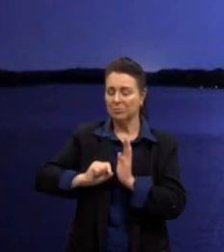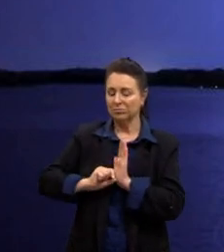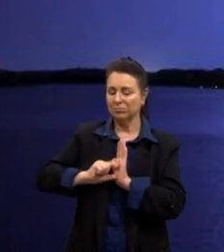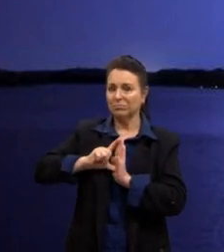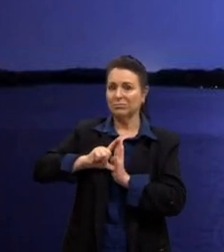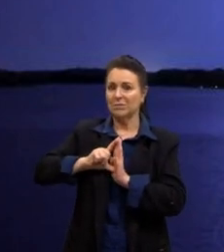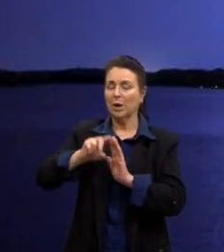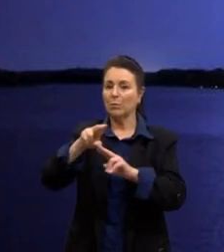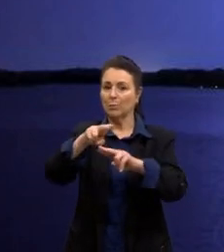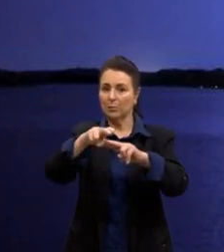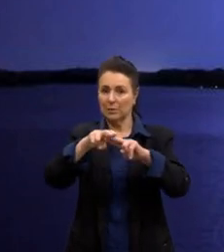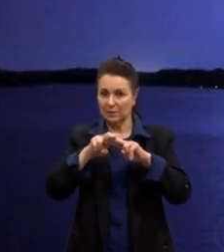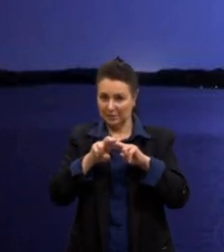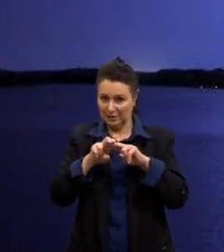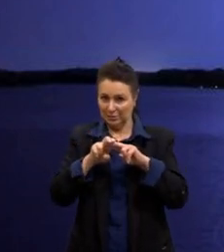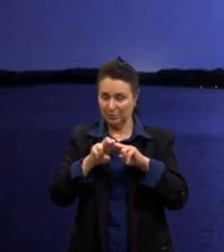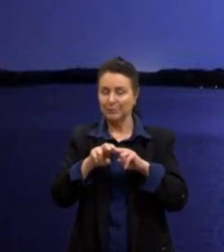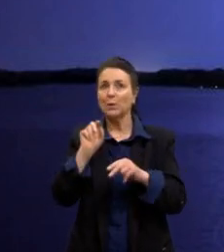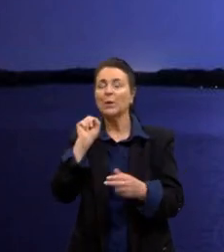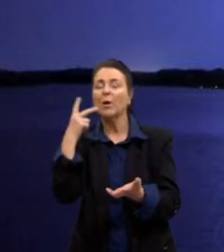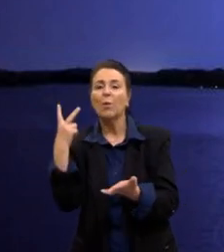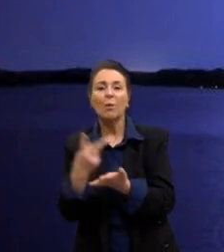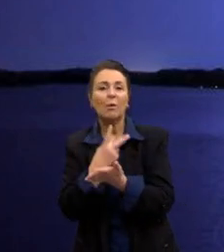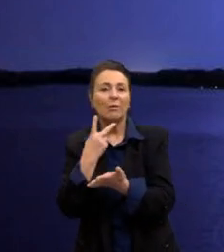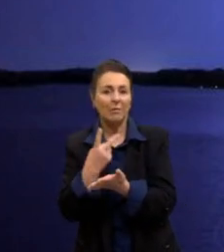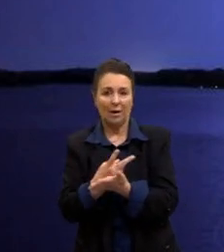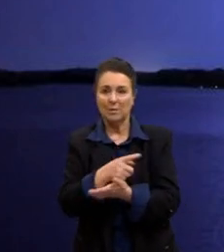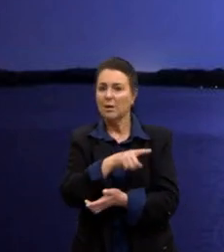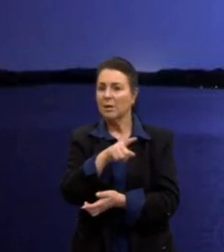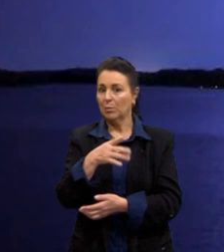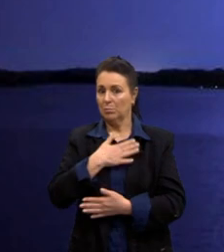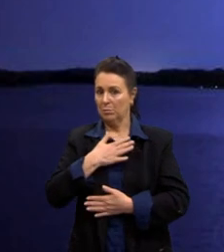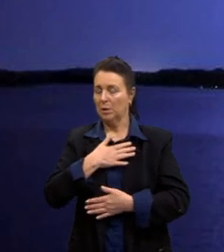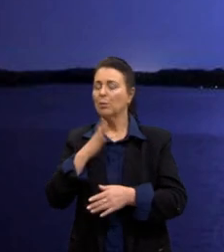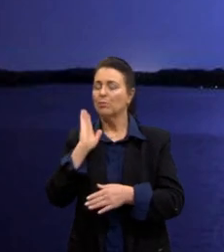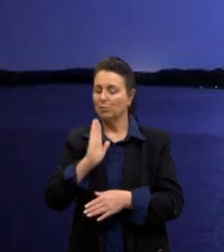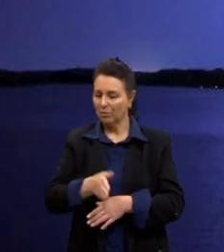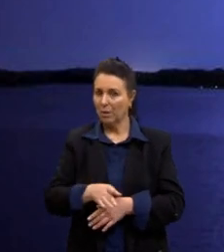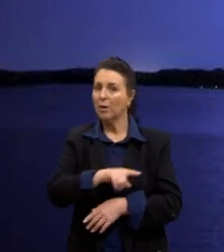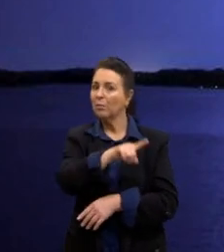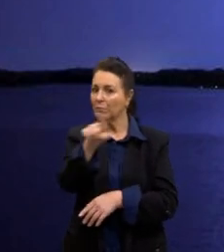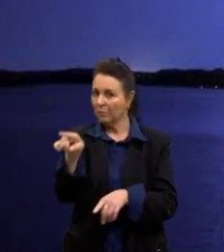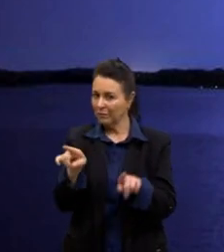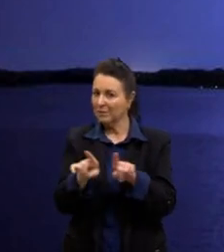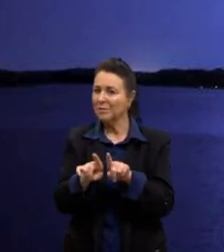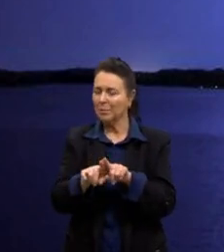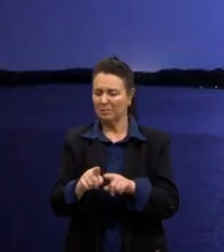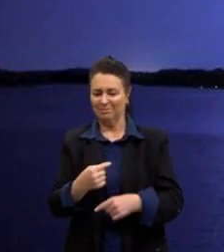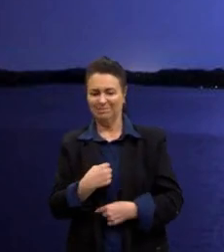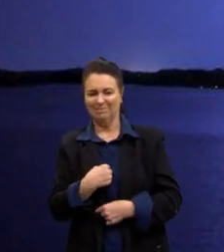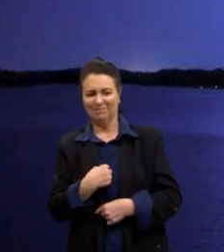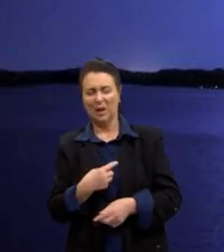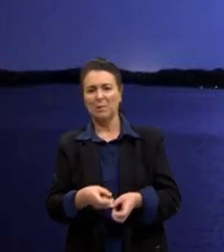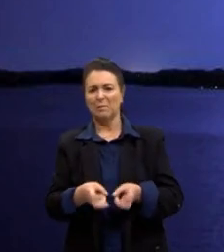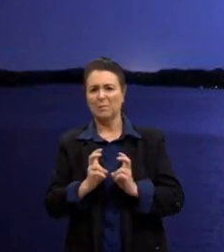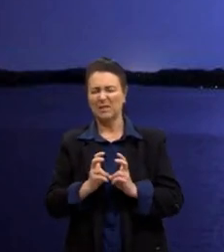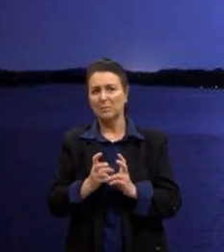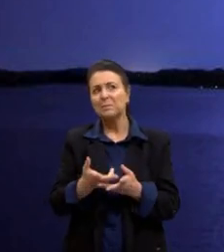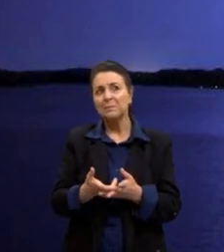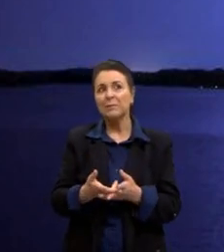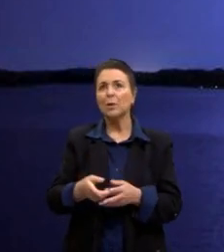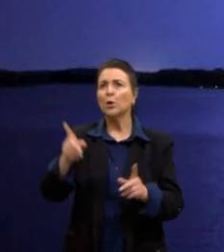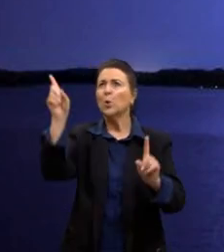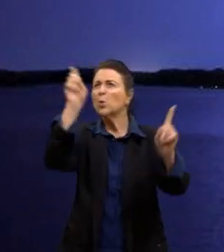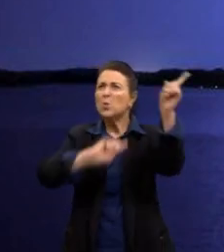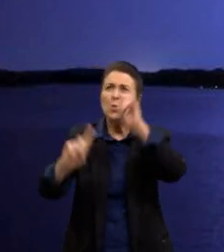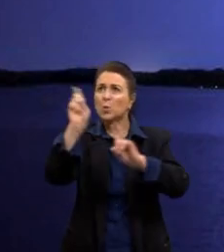isso, pessoal, que muitas vezes acontece, isso já aconteceu comigo, provavelmente aconteceu com vocês, de a gente estar numa tempestade,